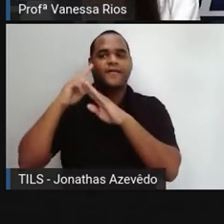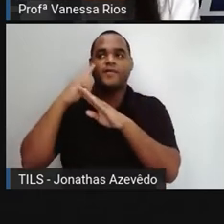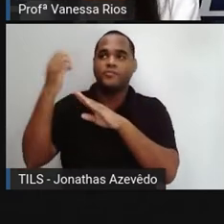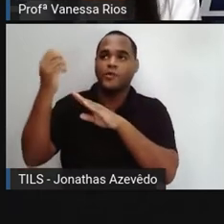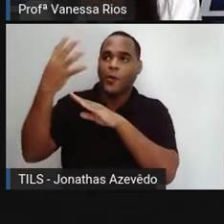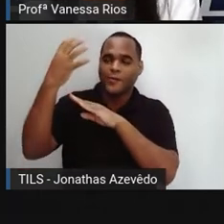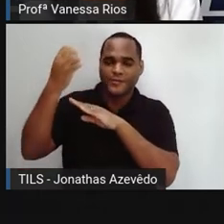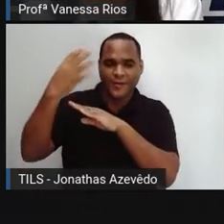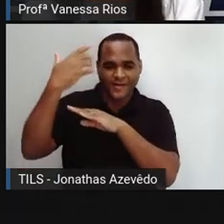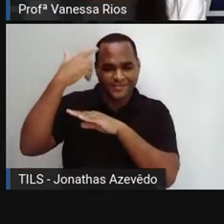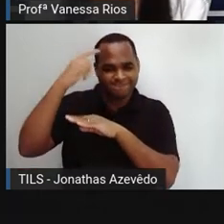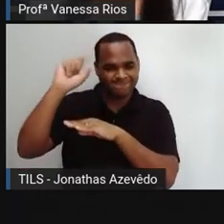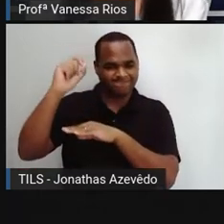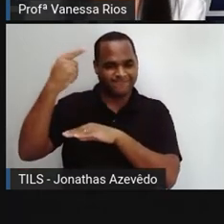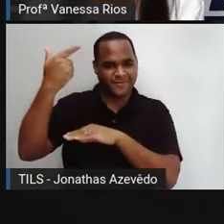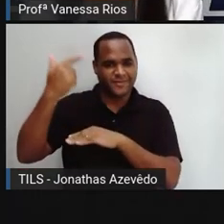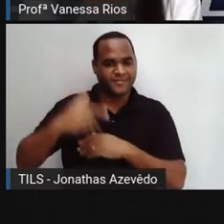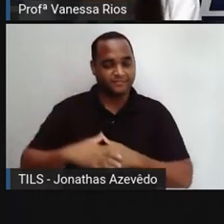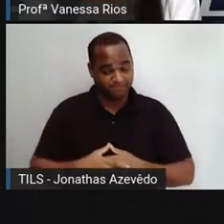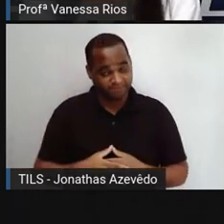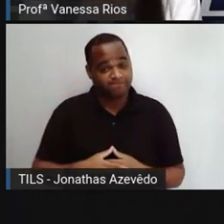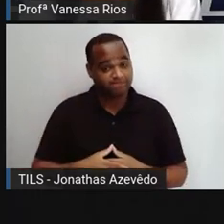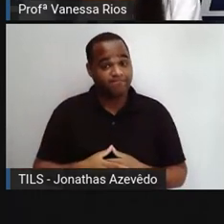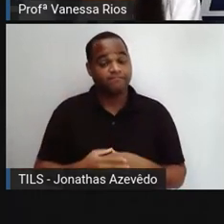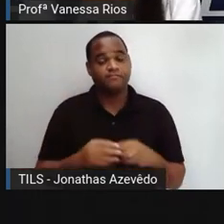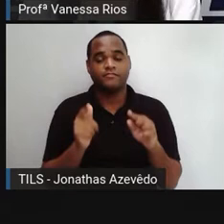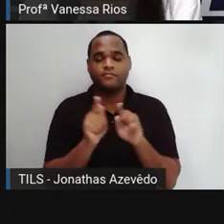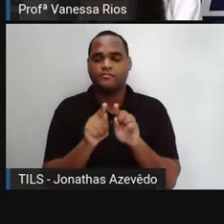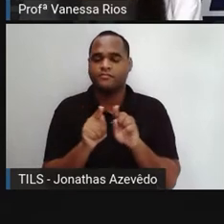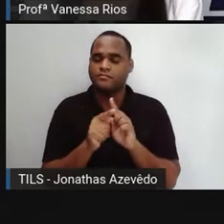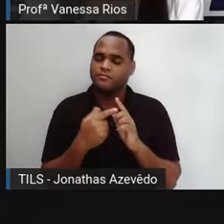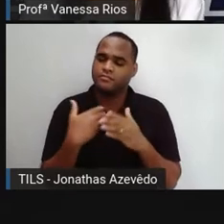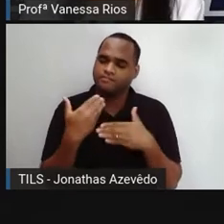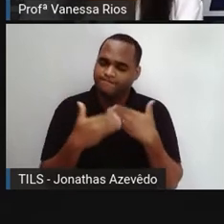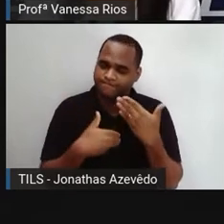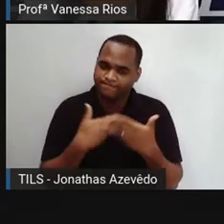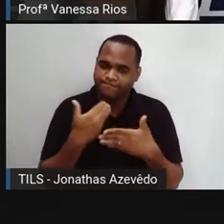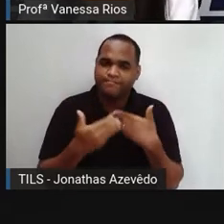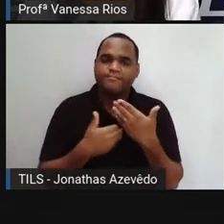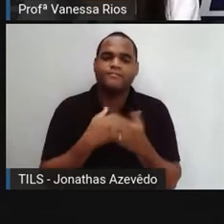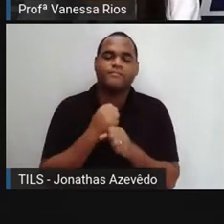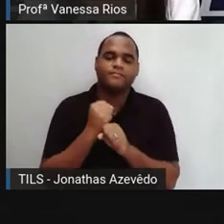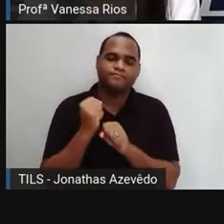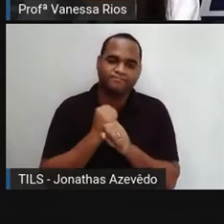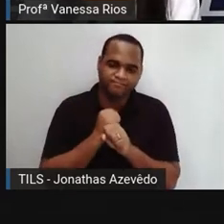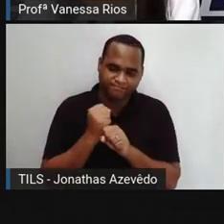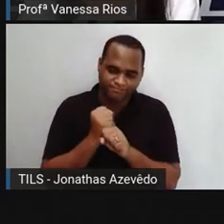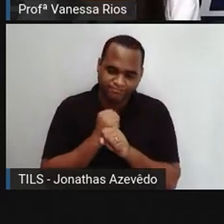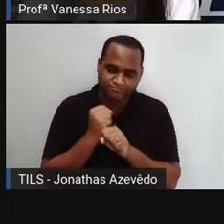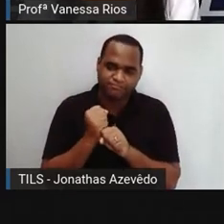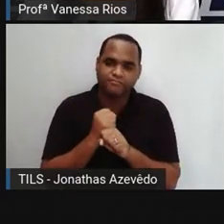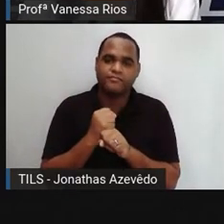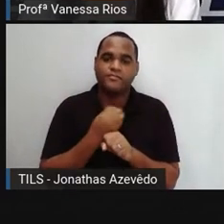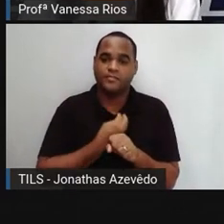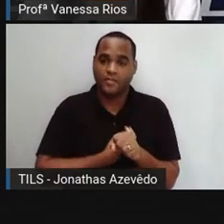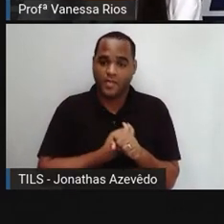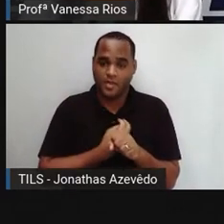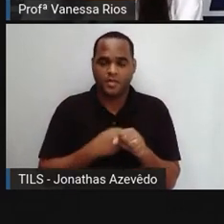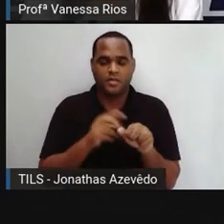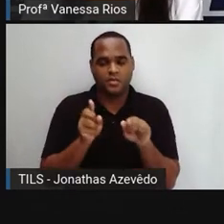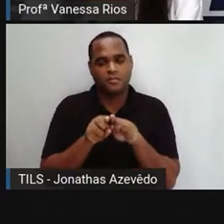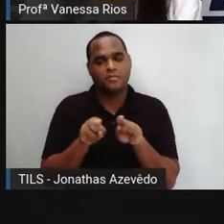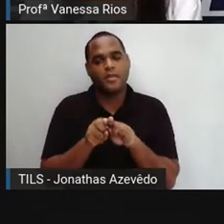luz solar. Então a gente observa aí o tempo passando, não é? E as